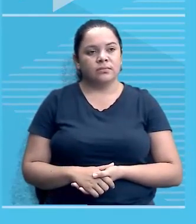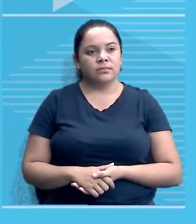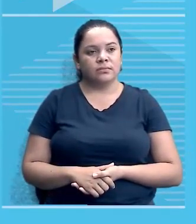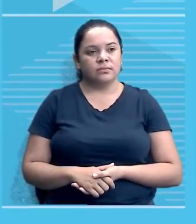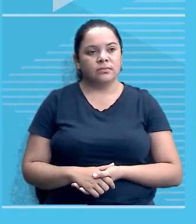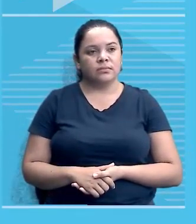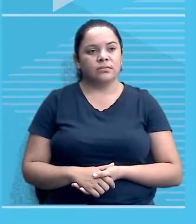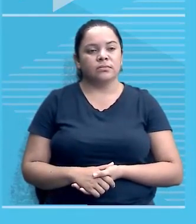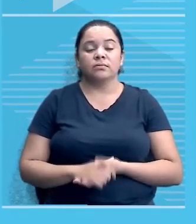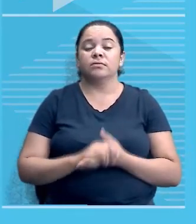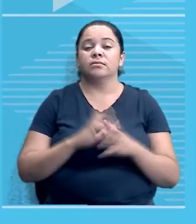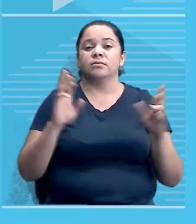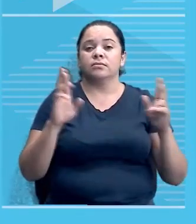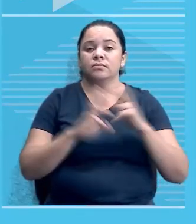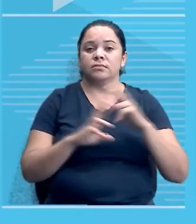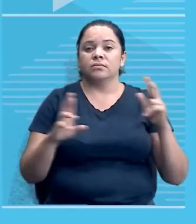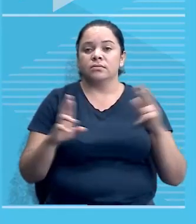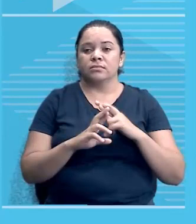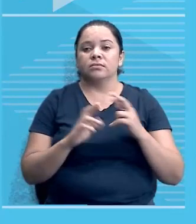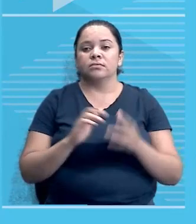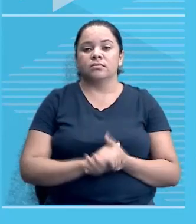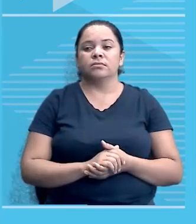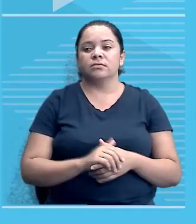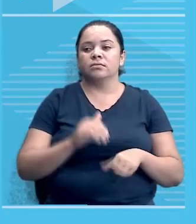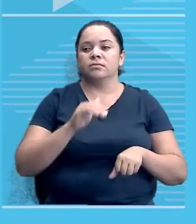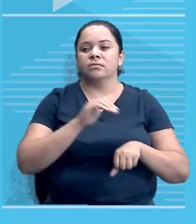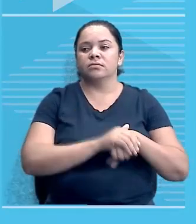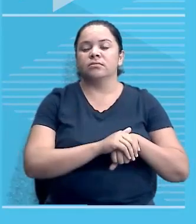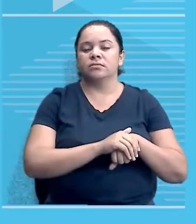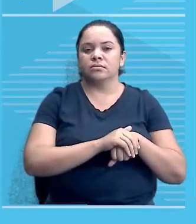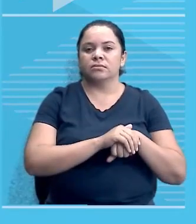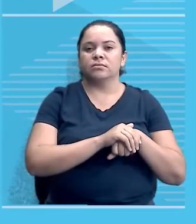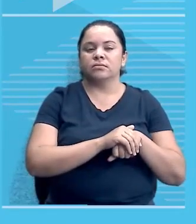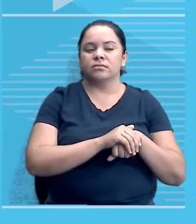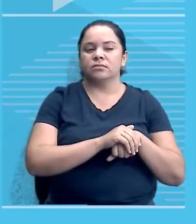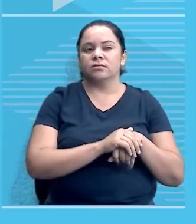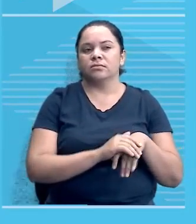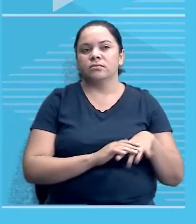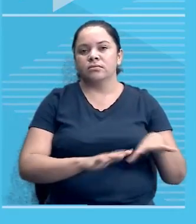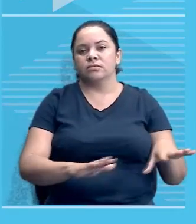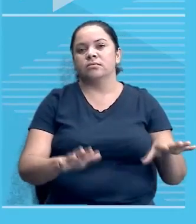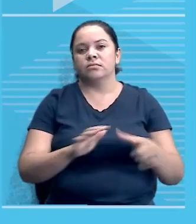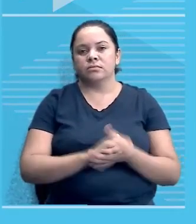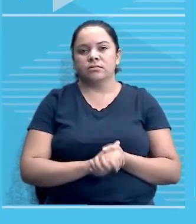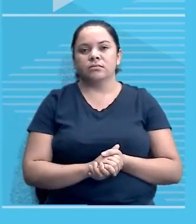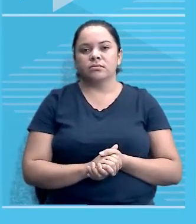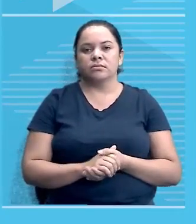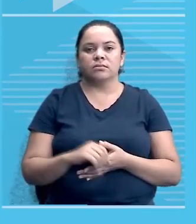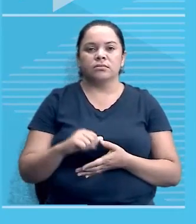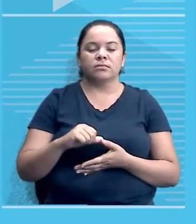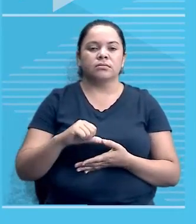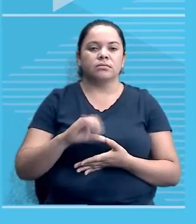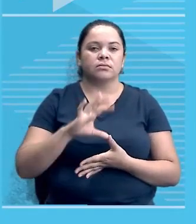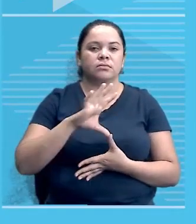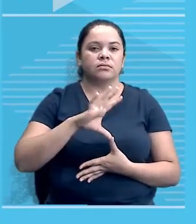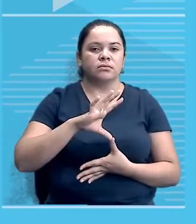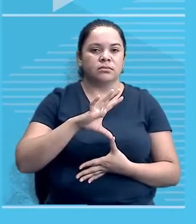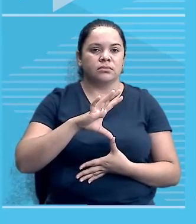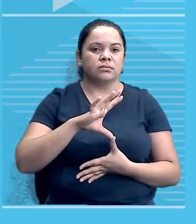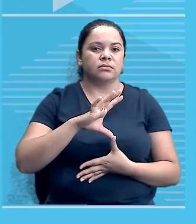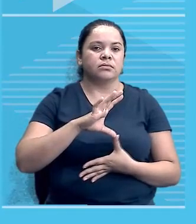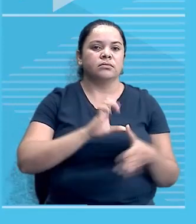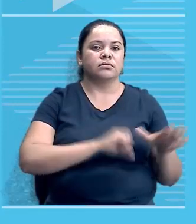colônias na América. O século XIX, o que é que acontecia no século XIX? Napoleão